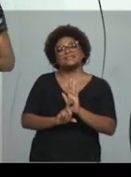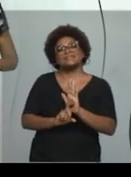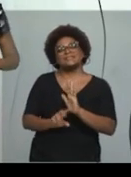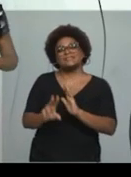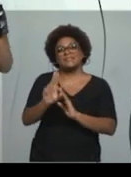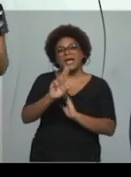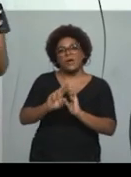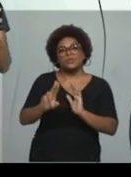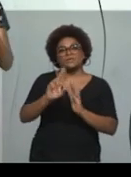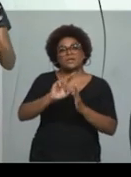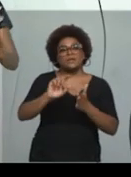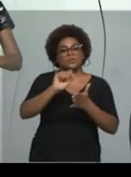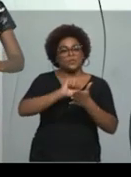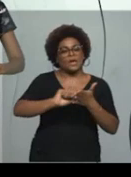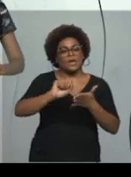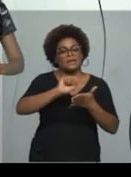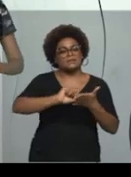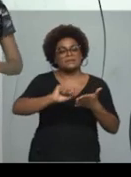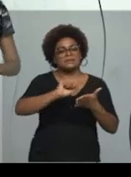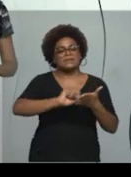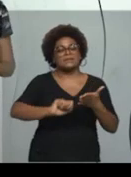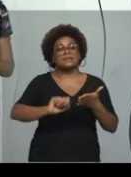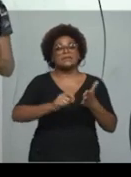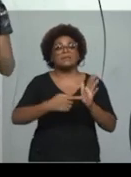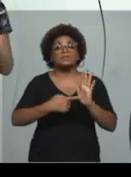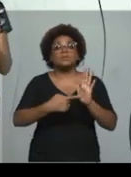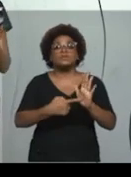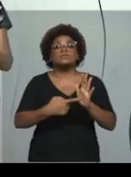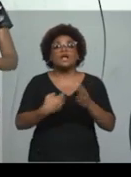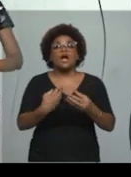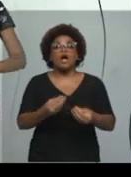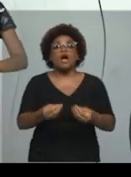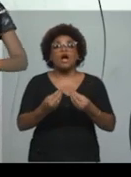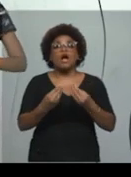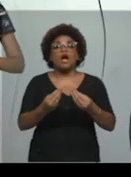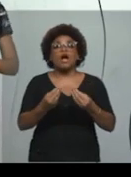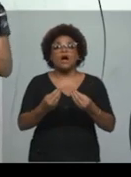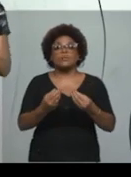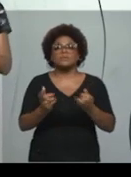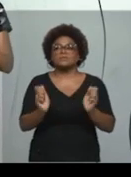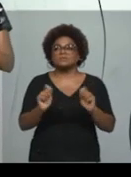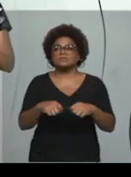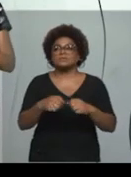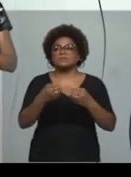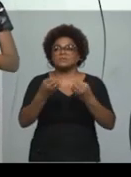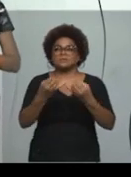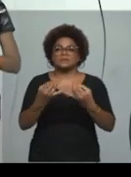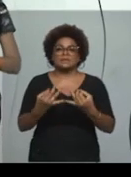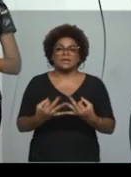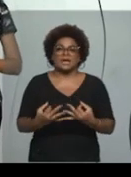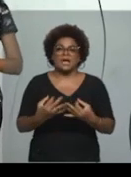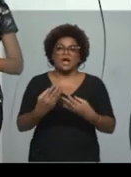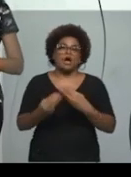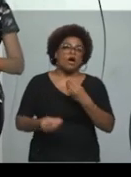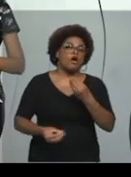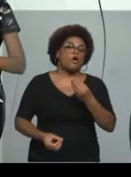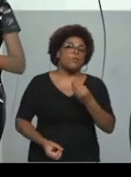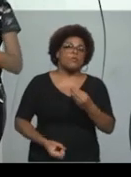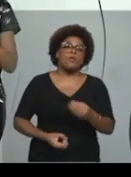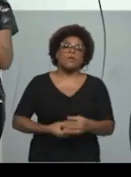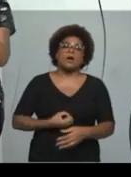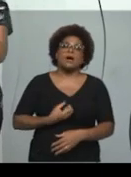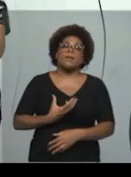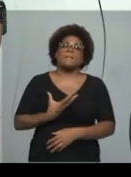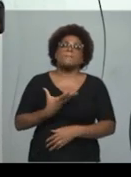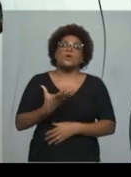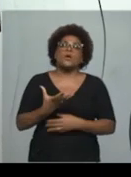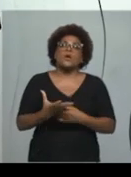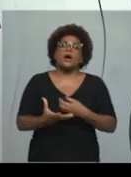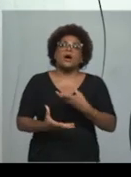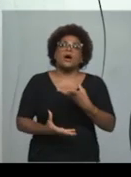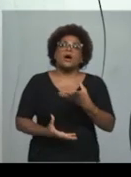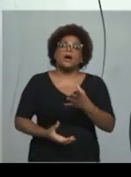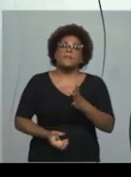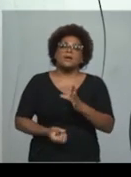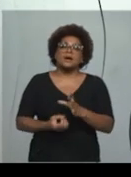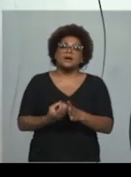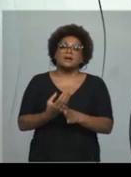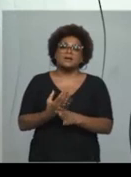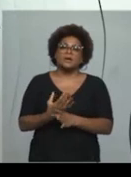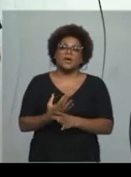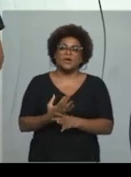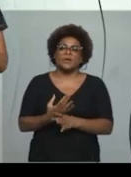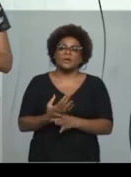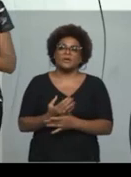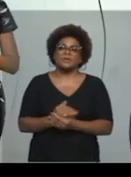para falar como é que ele escreveu, como esse poema foi criado. Já dá para saber.